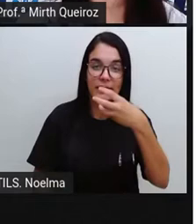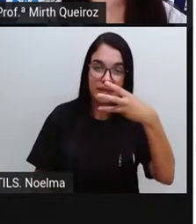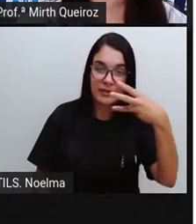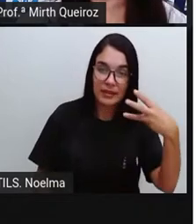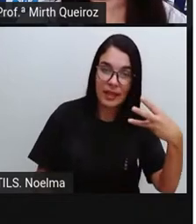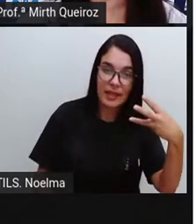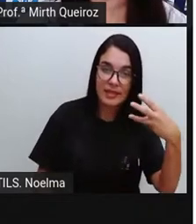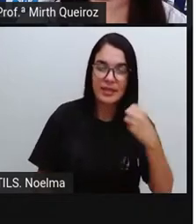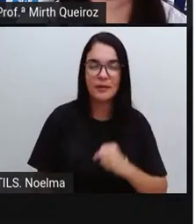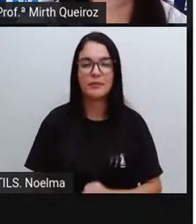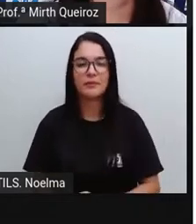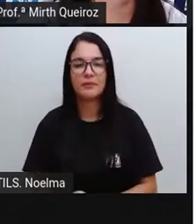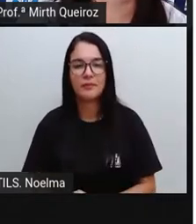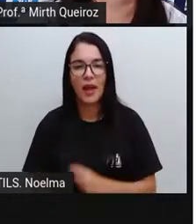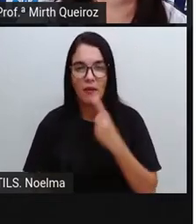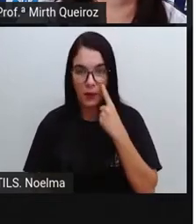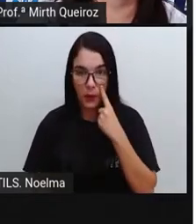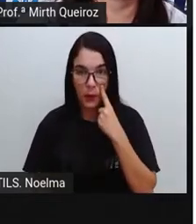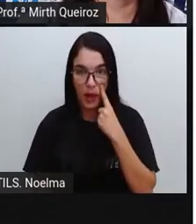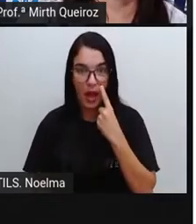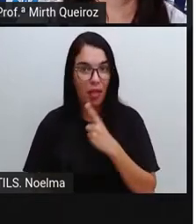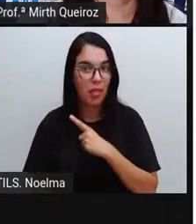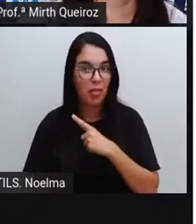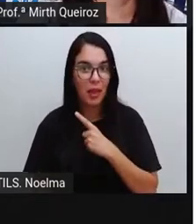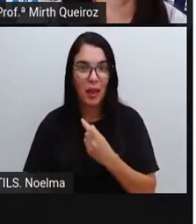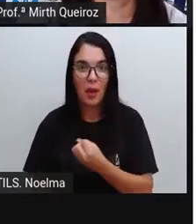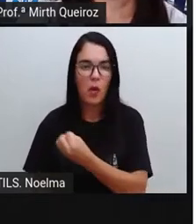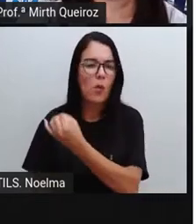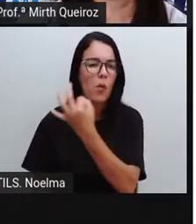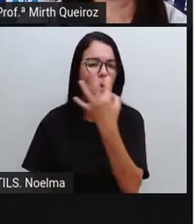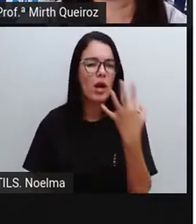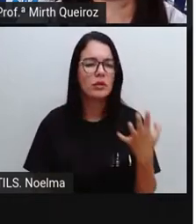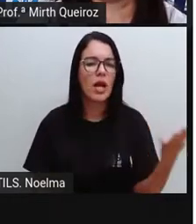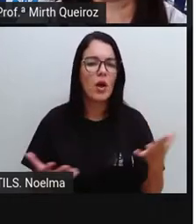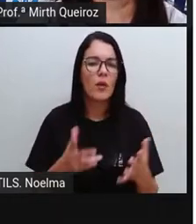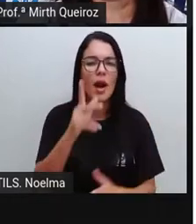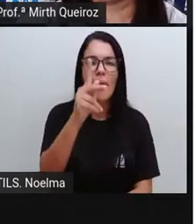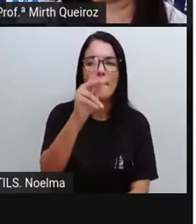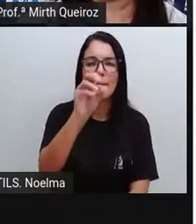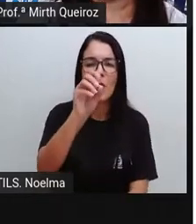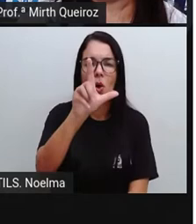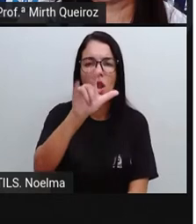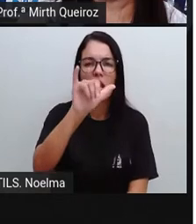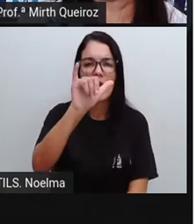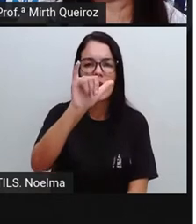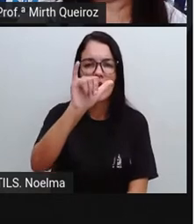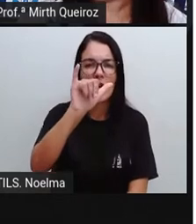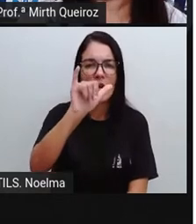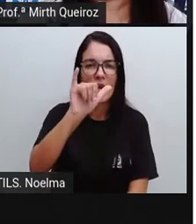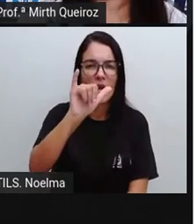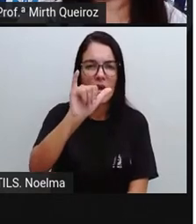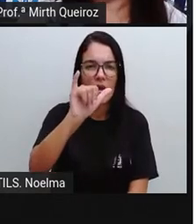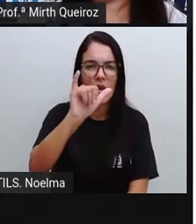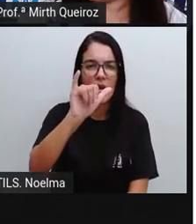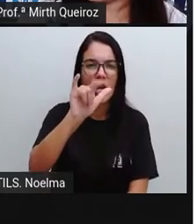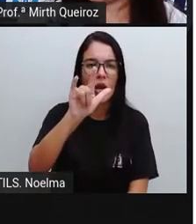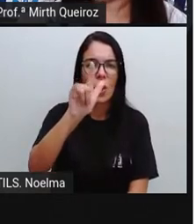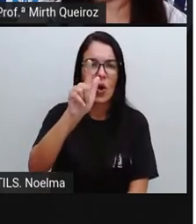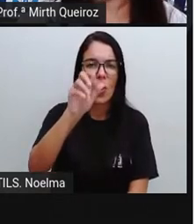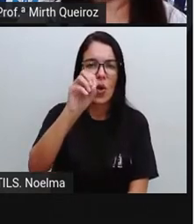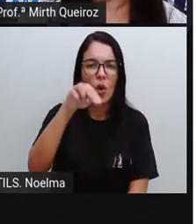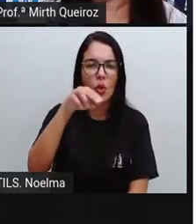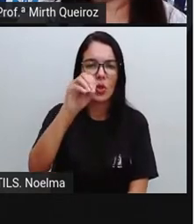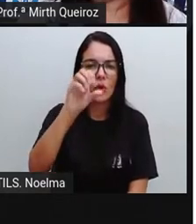poderia formar treze, né? Quantos são os polígonos de quatro lados aqui nessa figura?